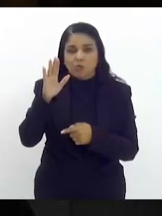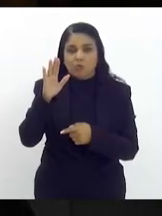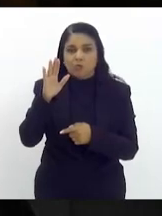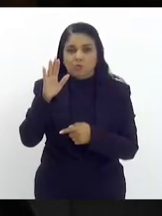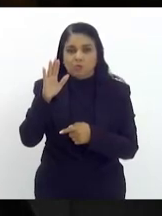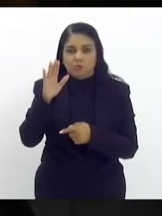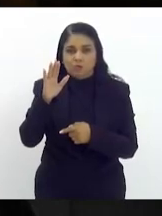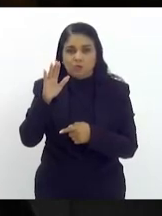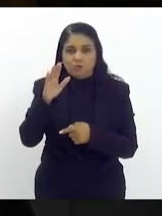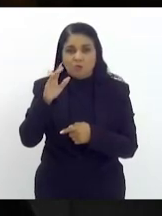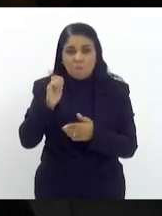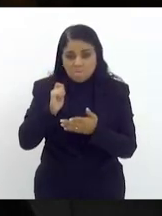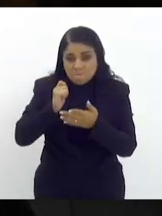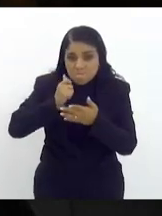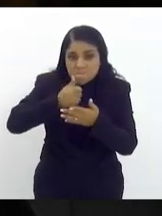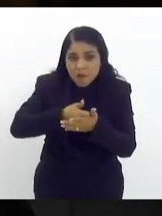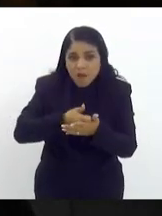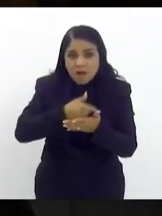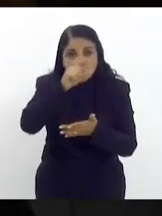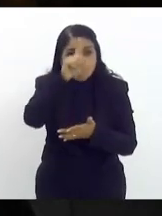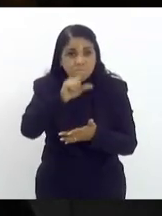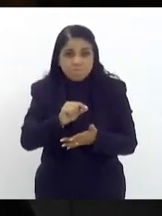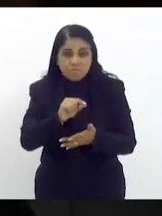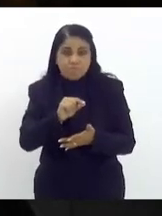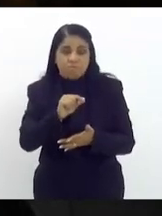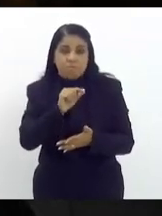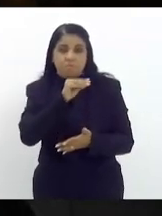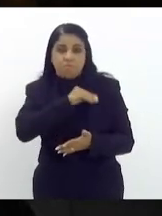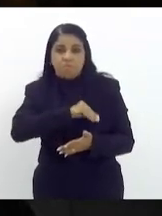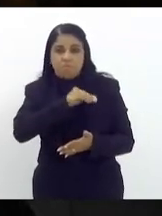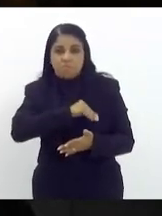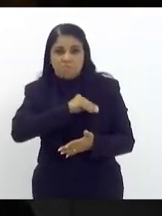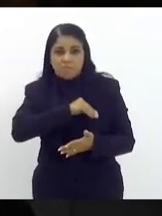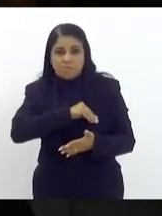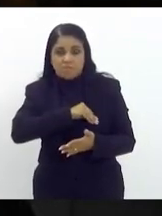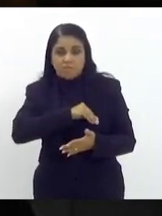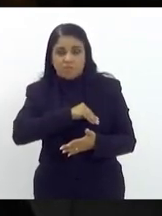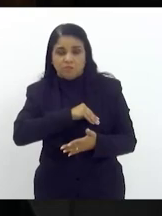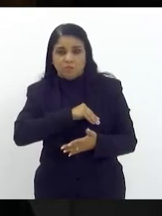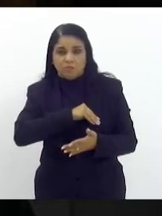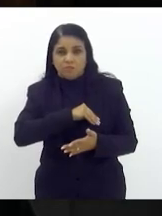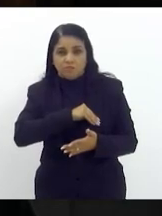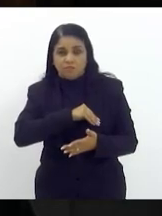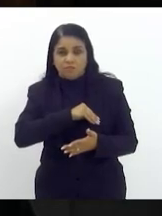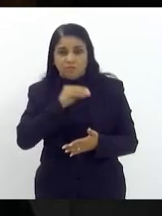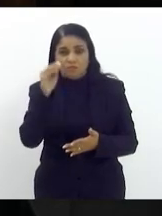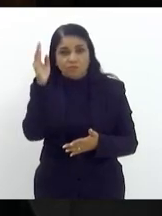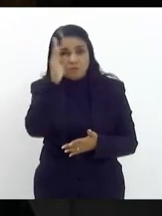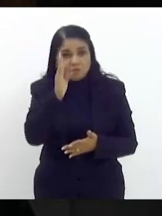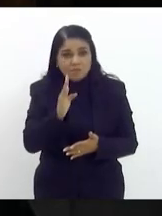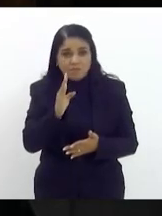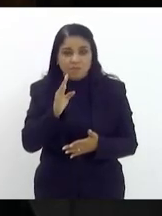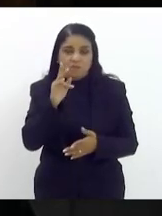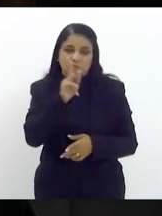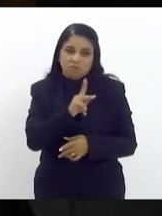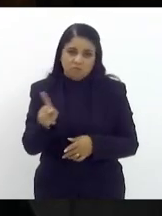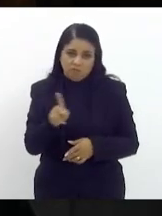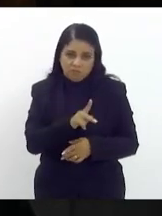salários mais baixos do Brasil aos seus professores além disso